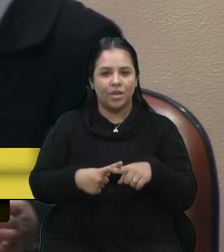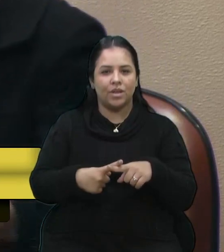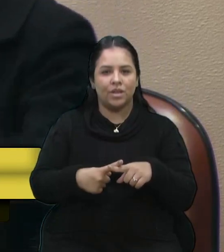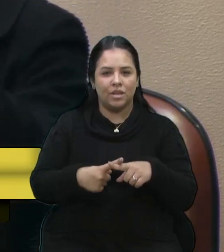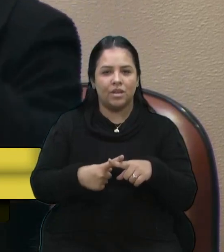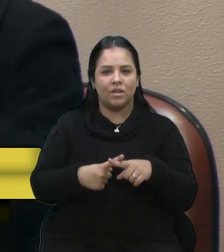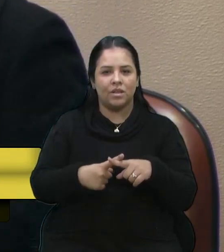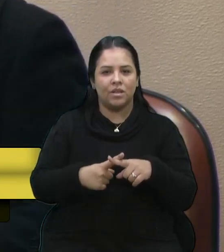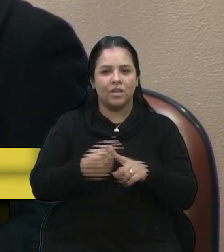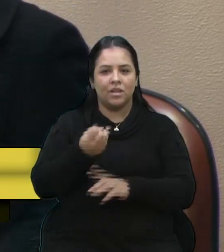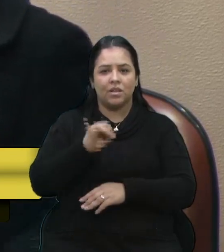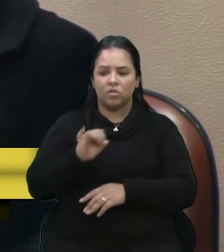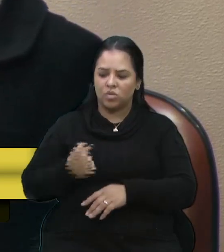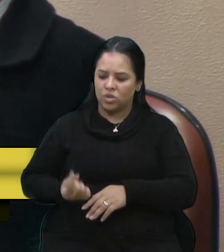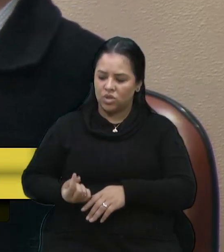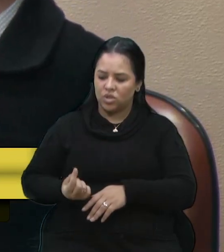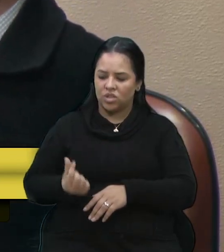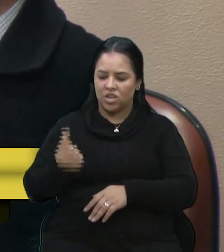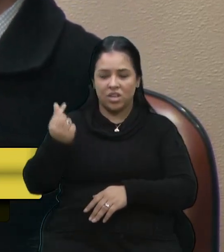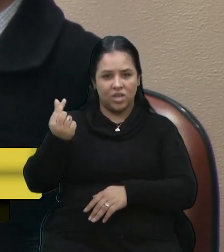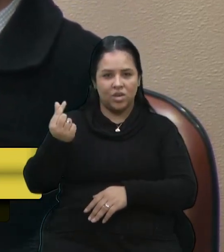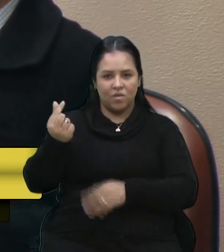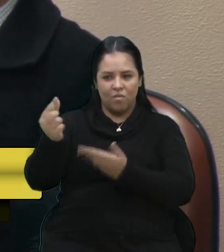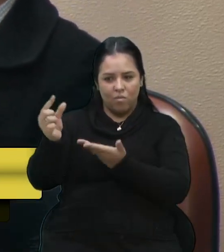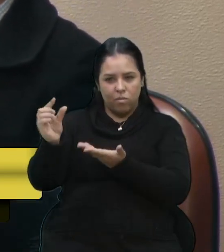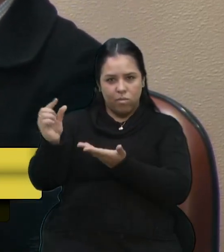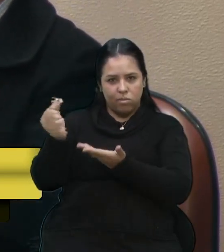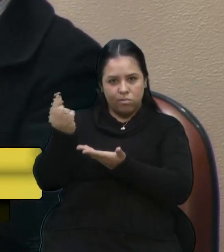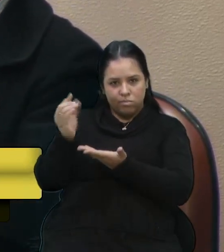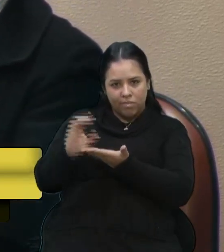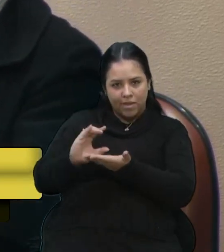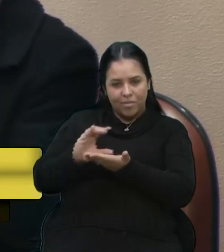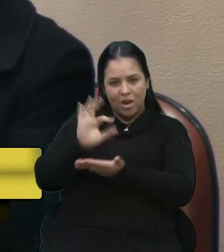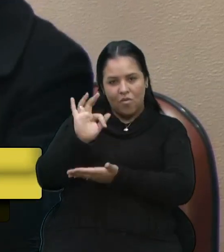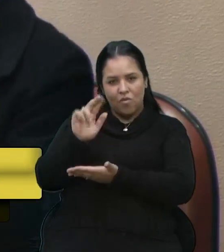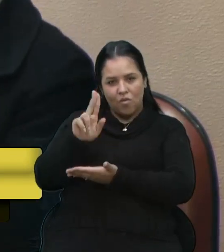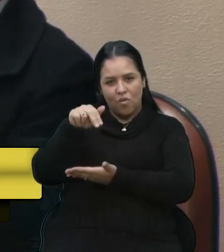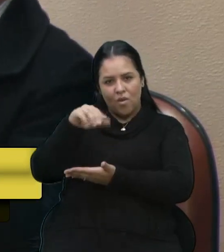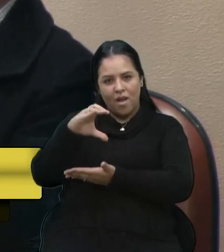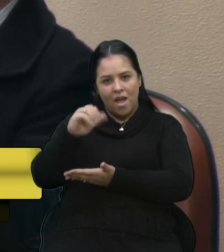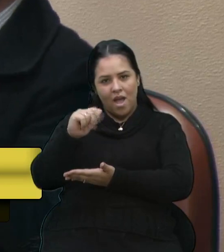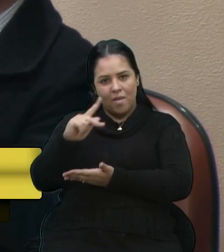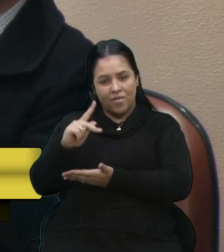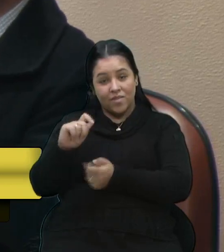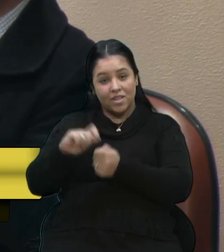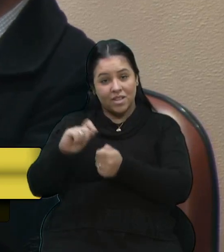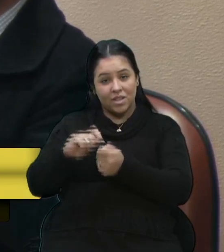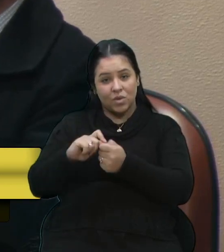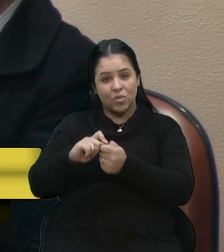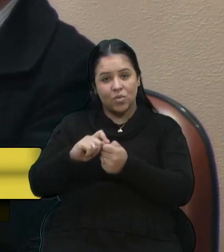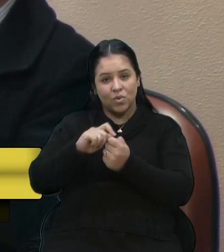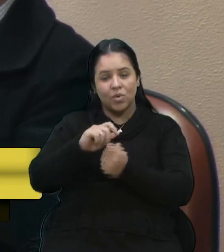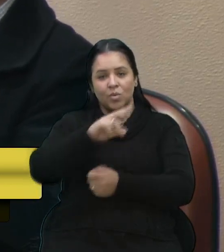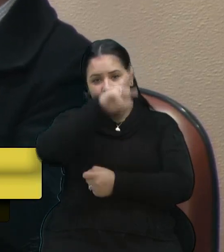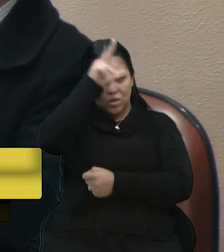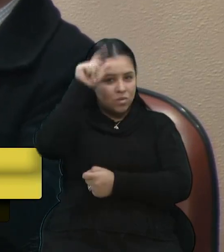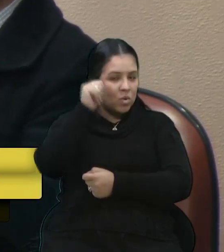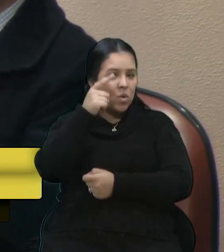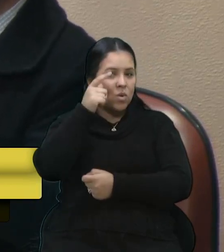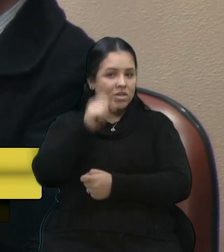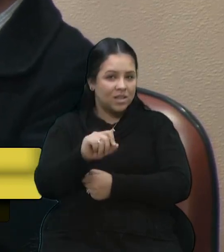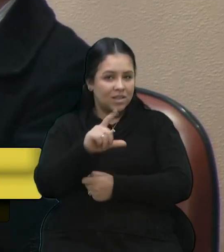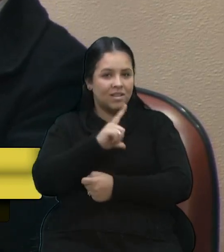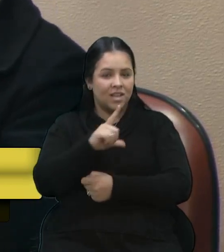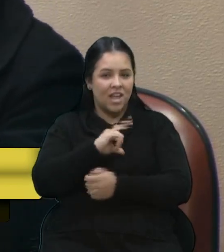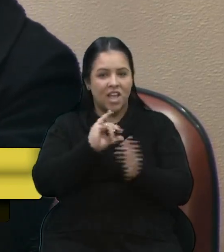este dinheiro vem ao FUNCAP, faz com que o município possa fazer os seus editais e